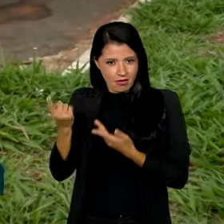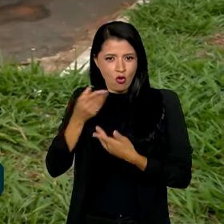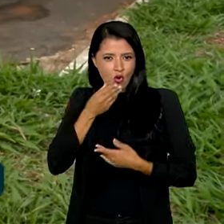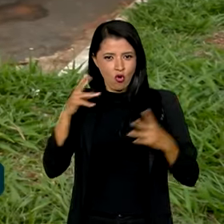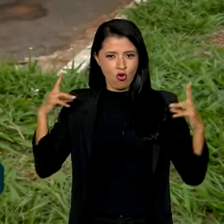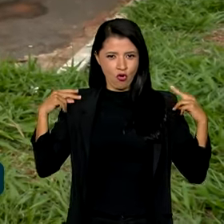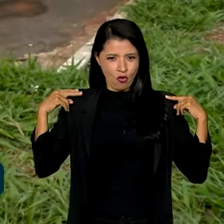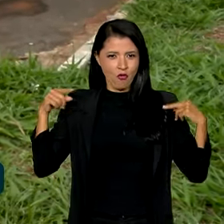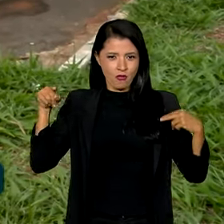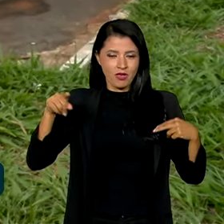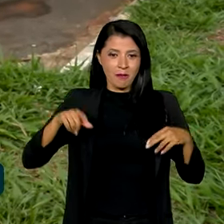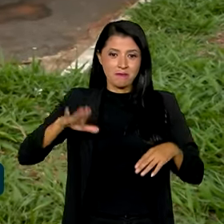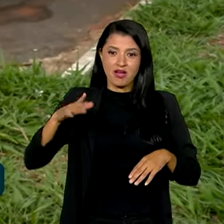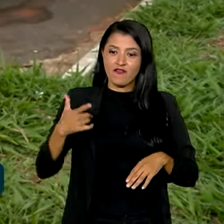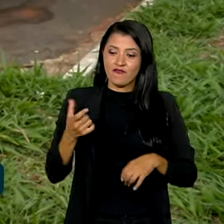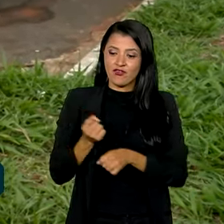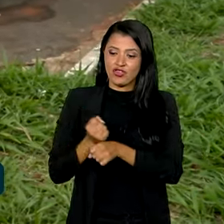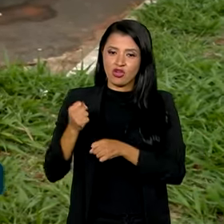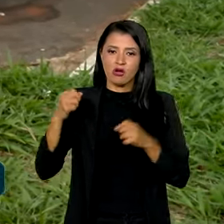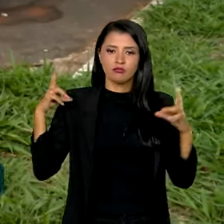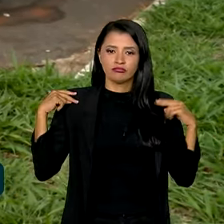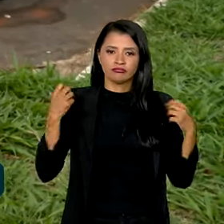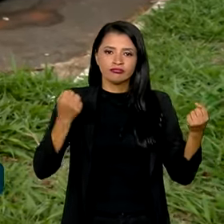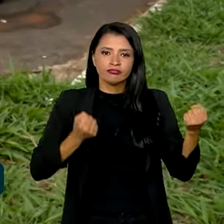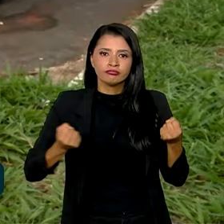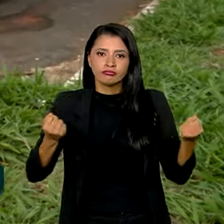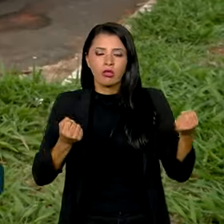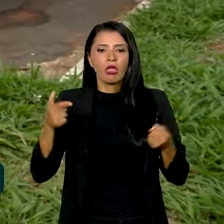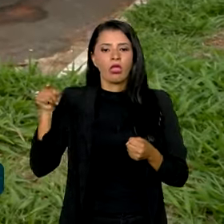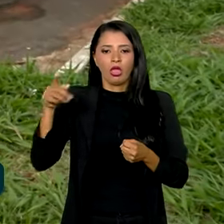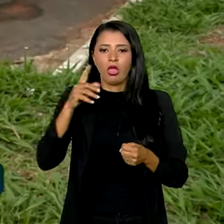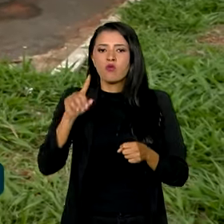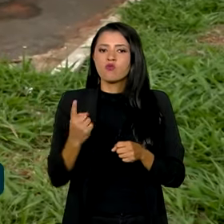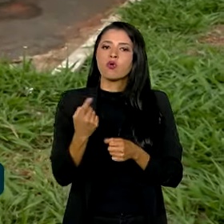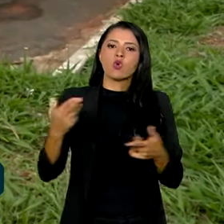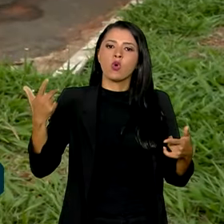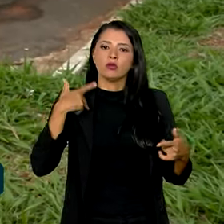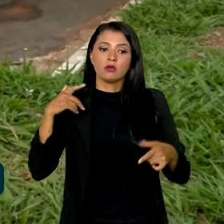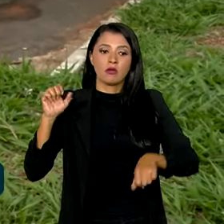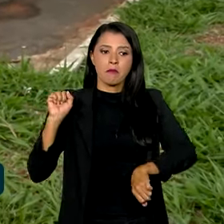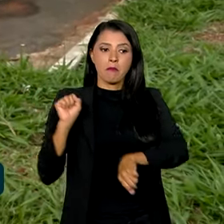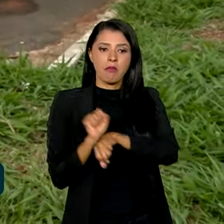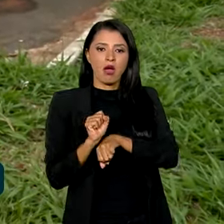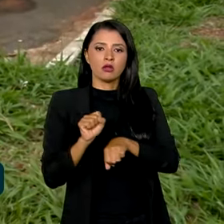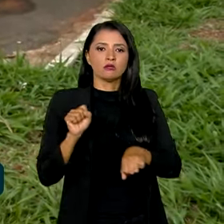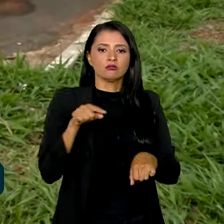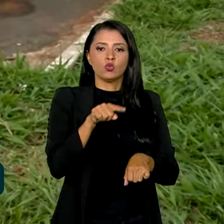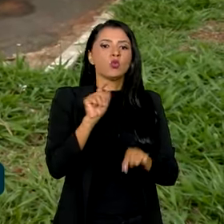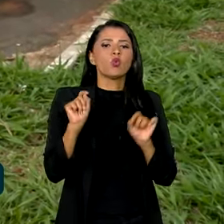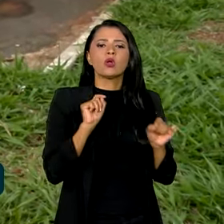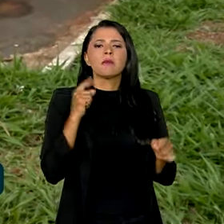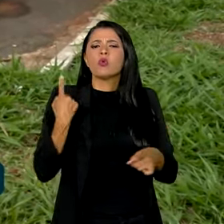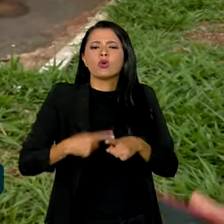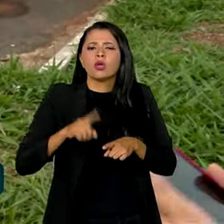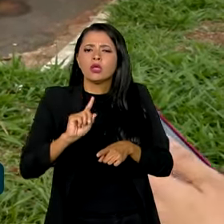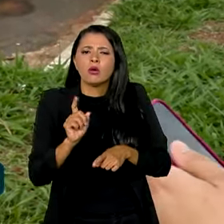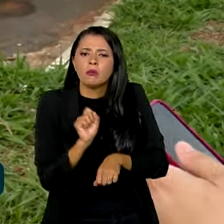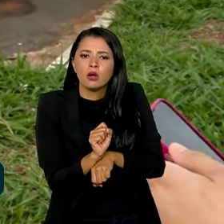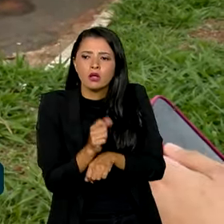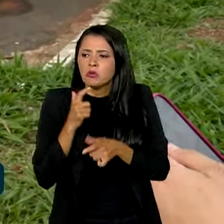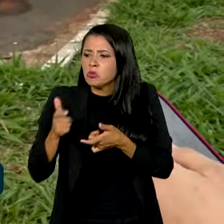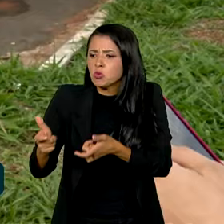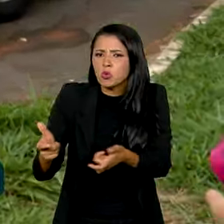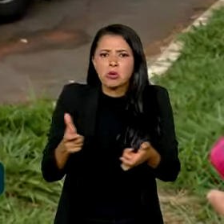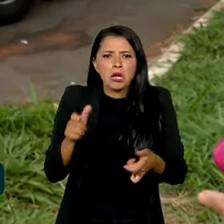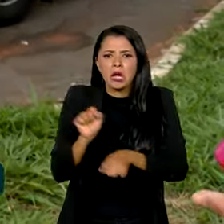motorista há mais de 20 anos, um dos motivos que impedem o caminhoneiro de encostar ao fim do dia é a falta de pontos de